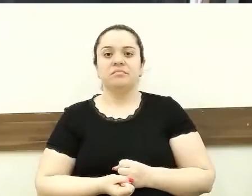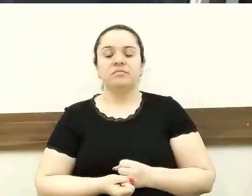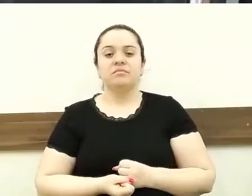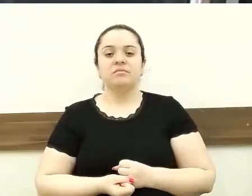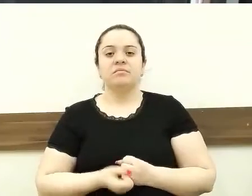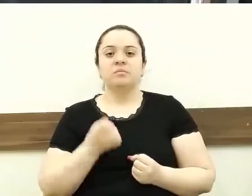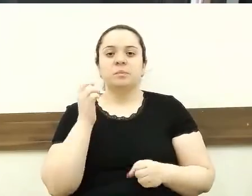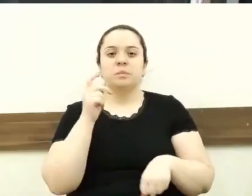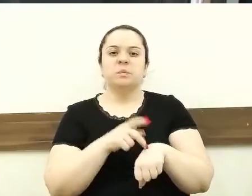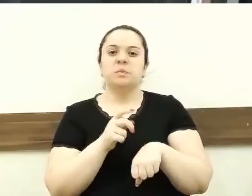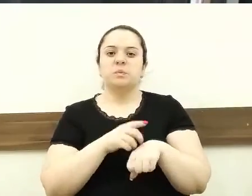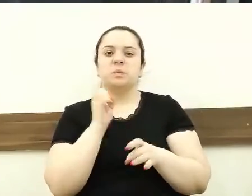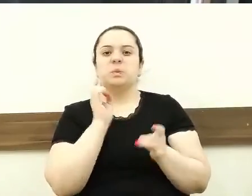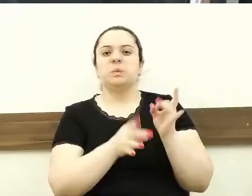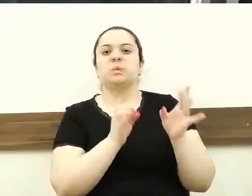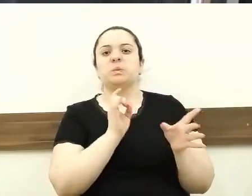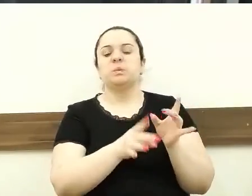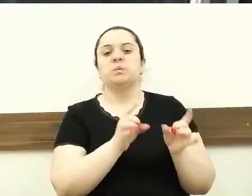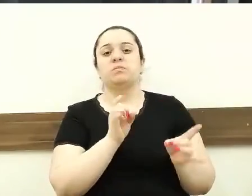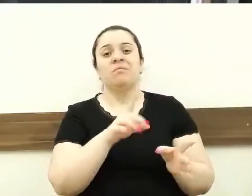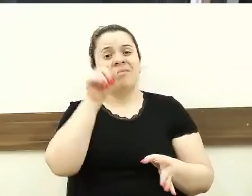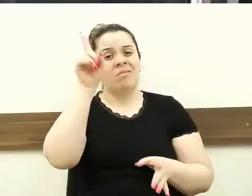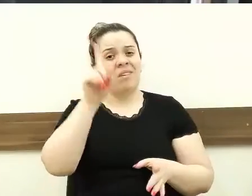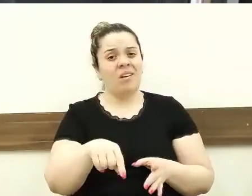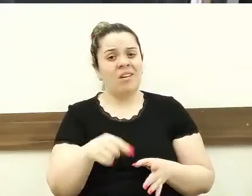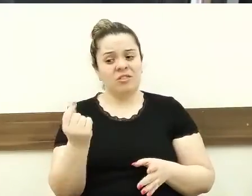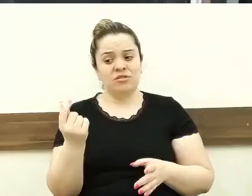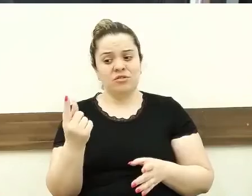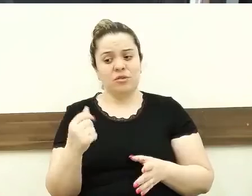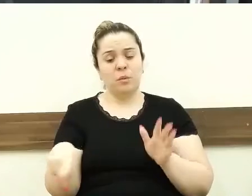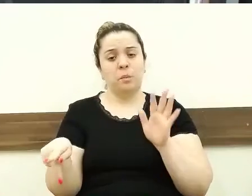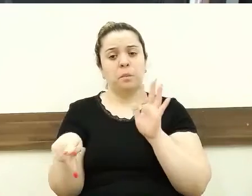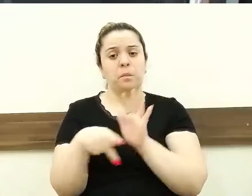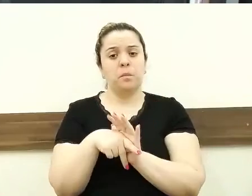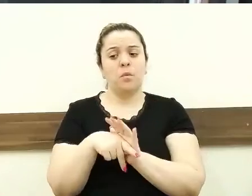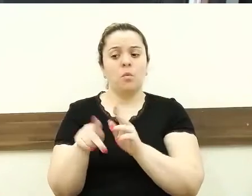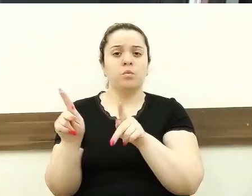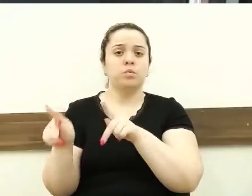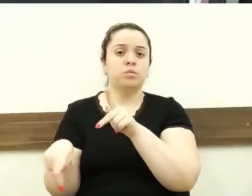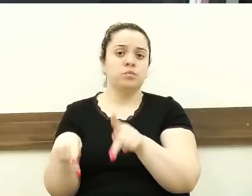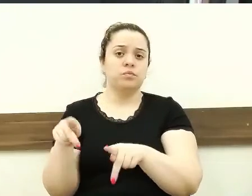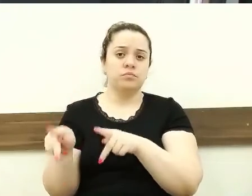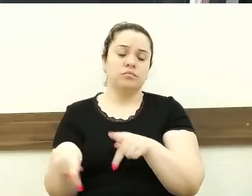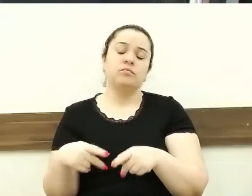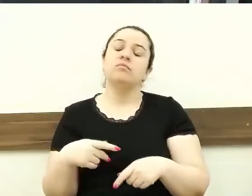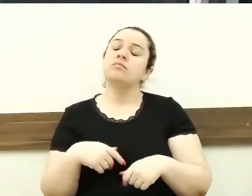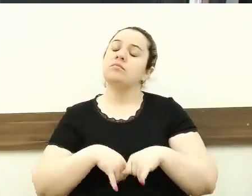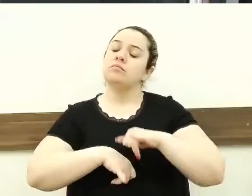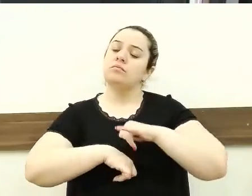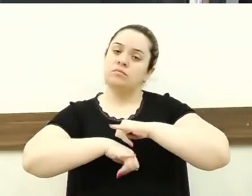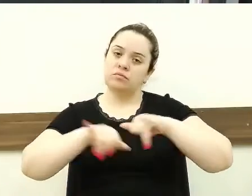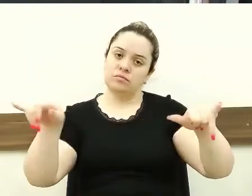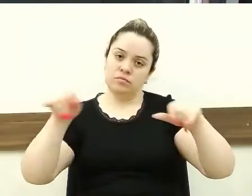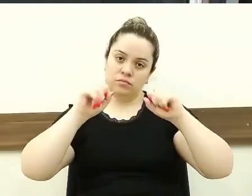patrimônio público é dinheiro nosso que está sendo jogado fora. Então, está aí mais um alerta. Secretários,